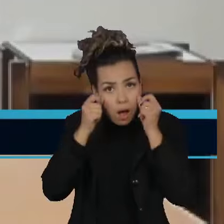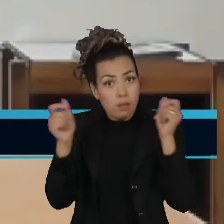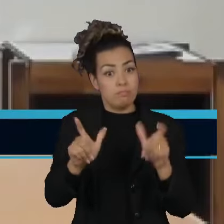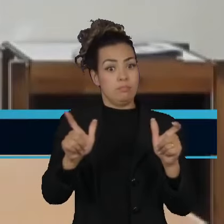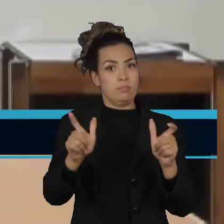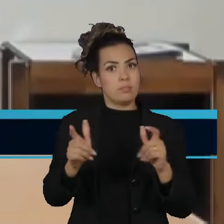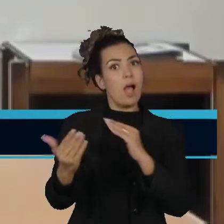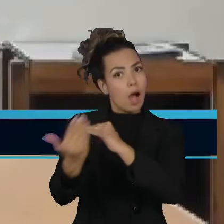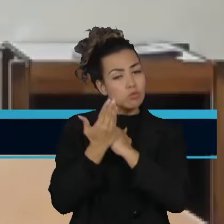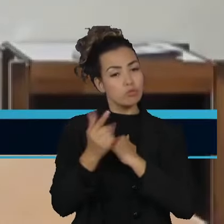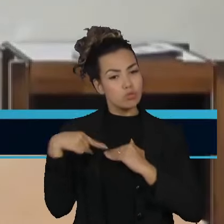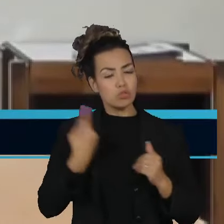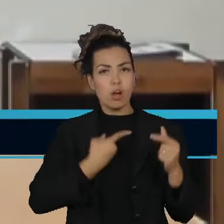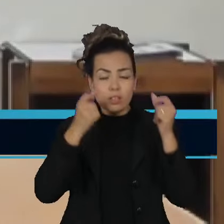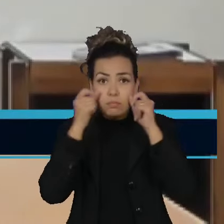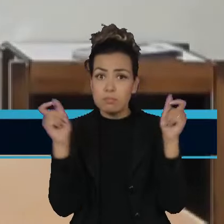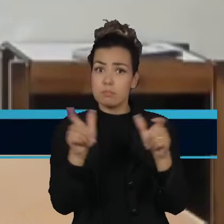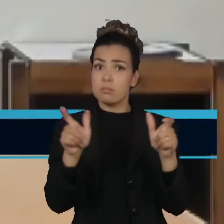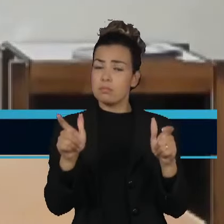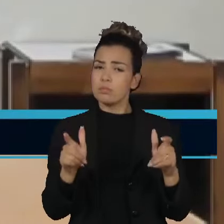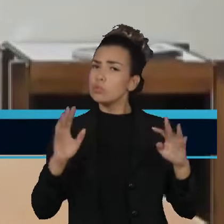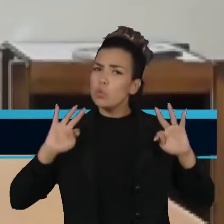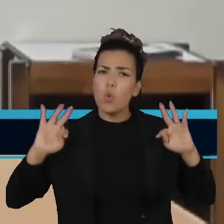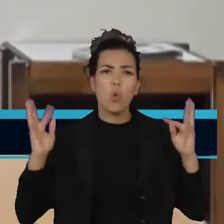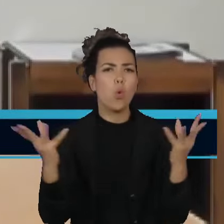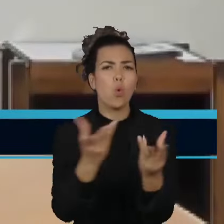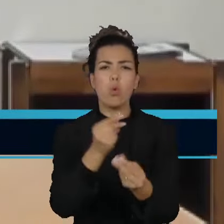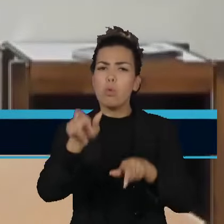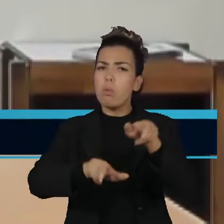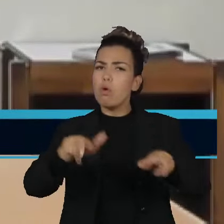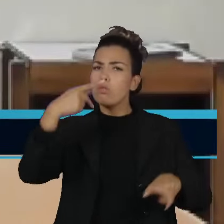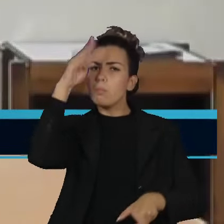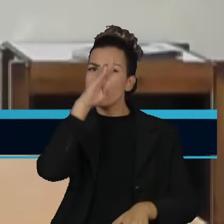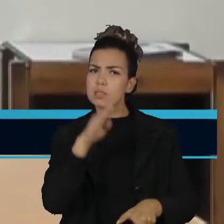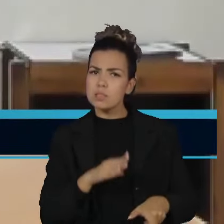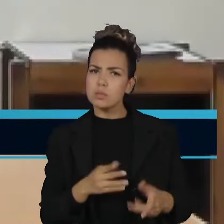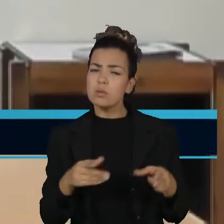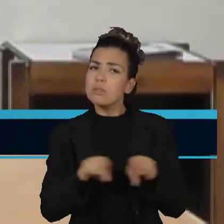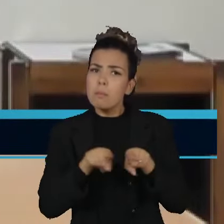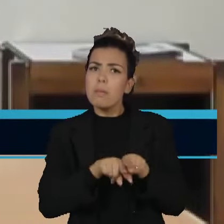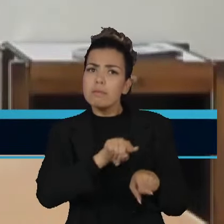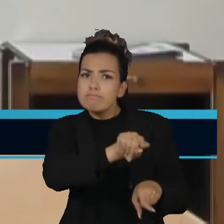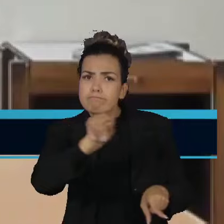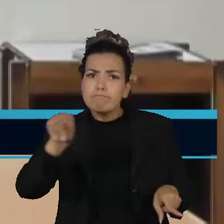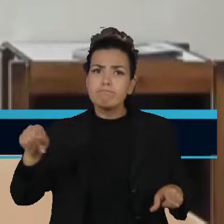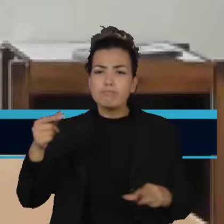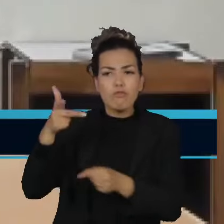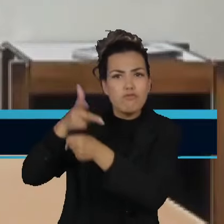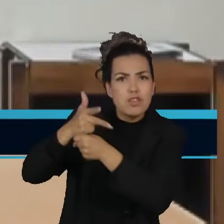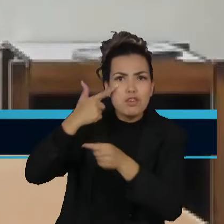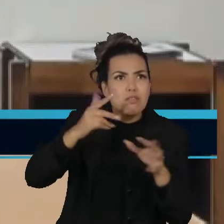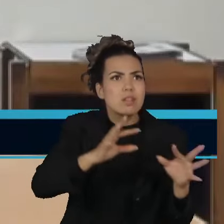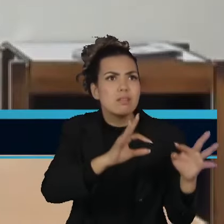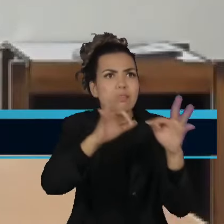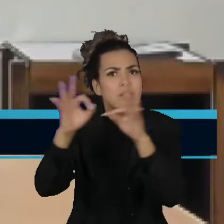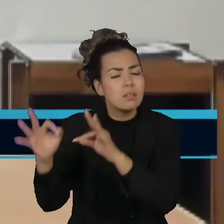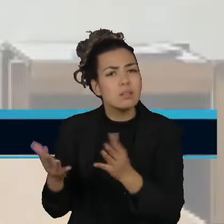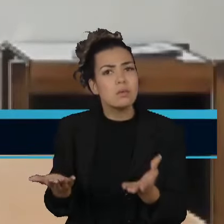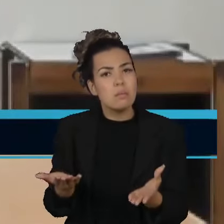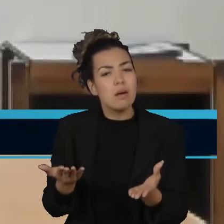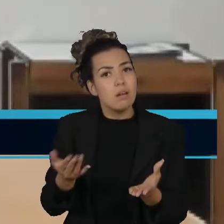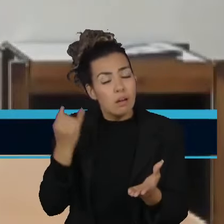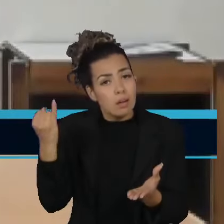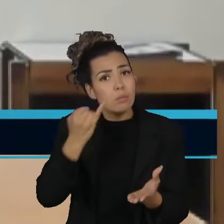brasileira, da imprensa e dos próprios parlamentares, sobre a importância de salvarmos a democracia